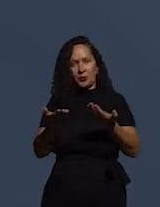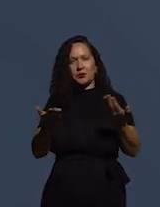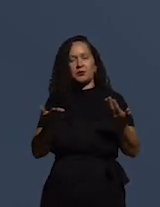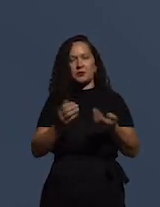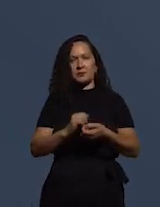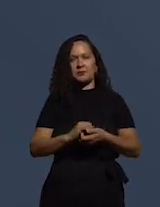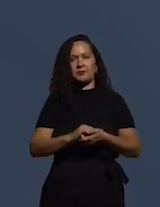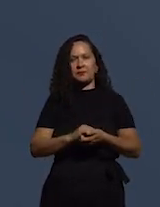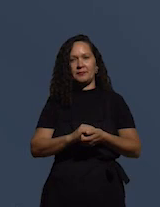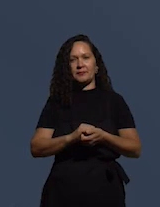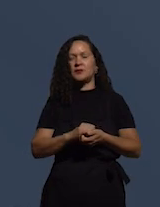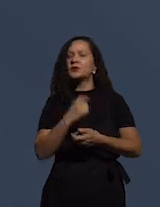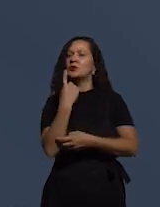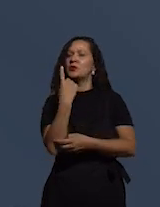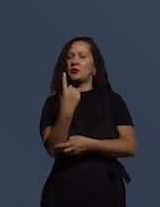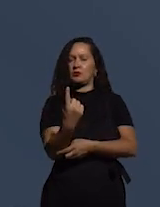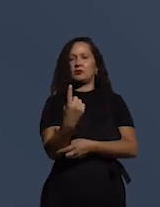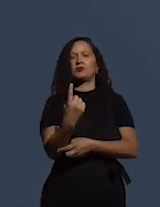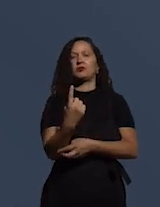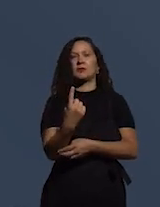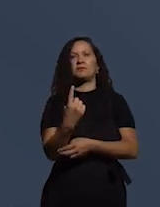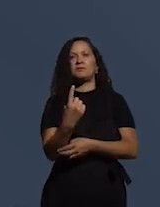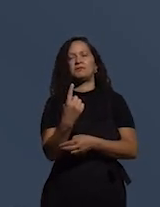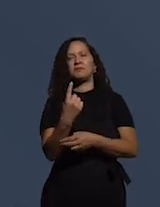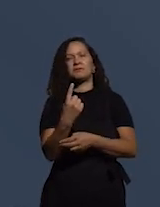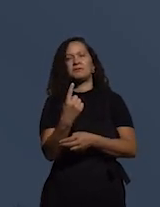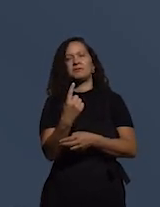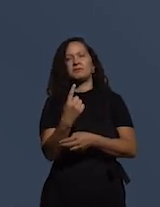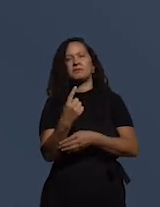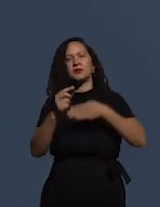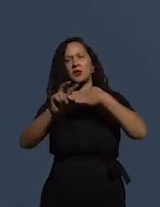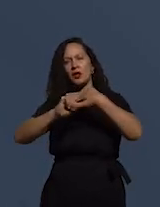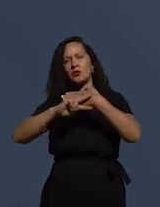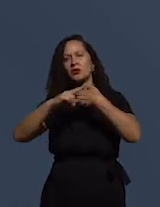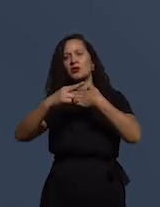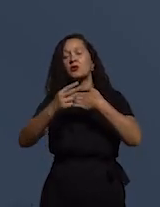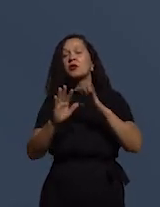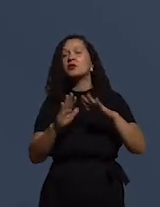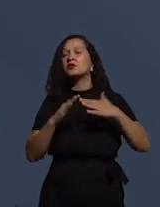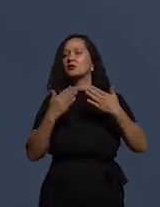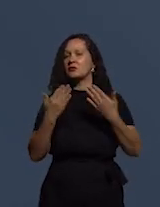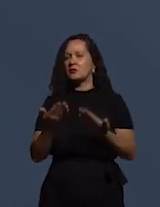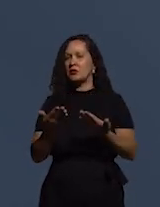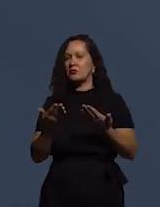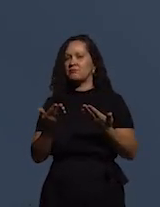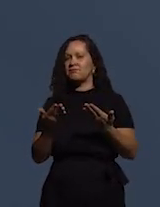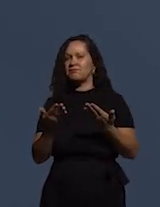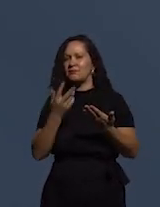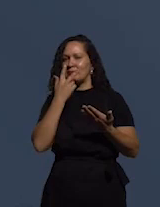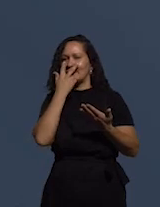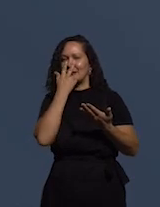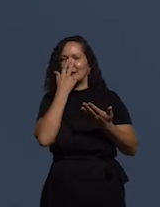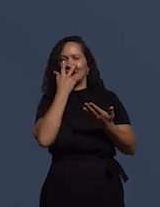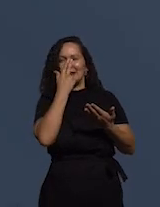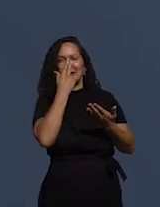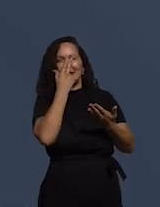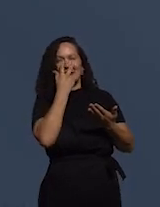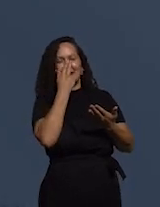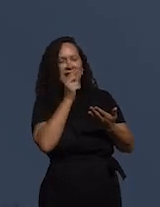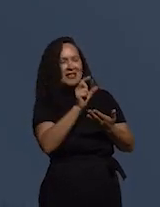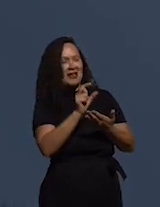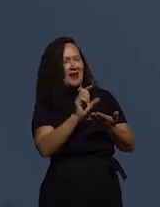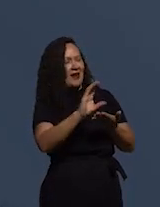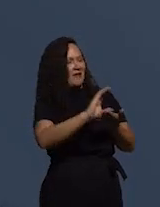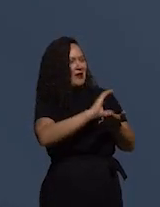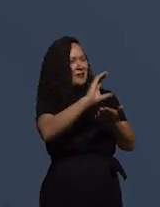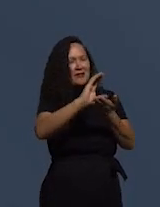uma das suas consequências foi justamente a estigmatização, a demonização do